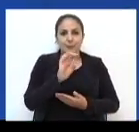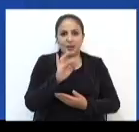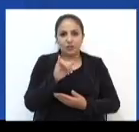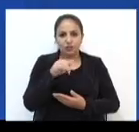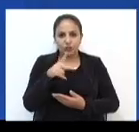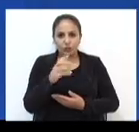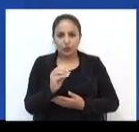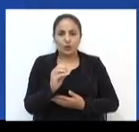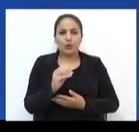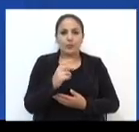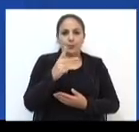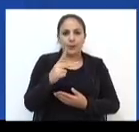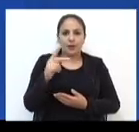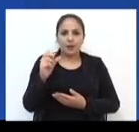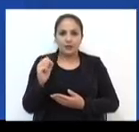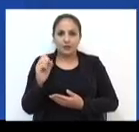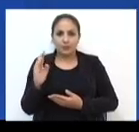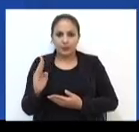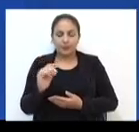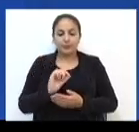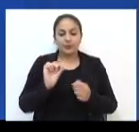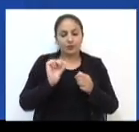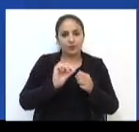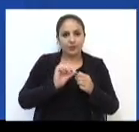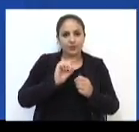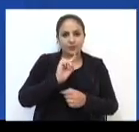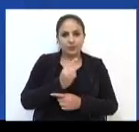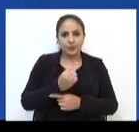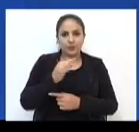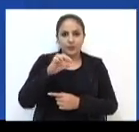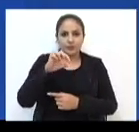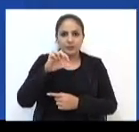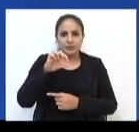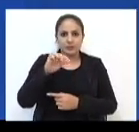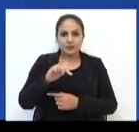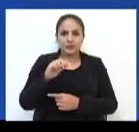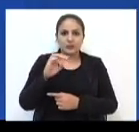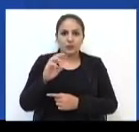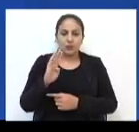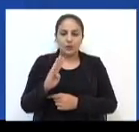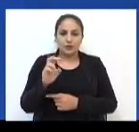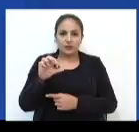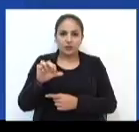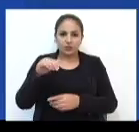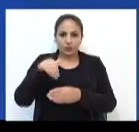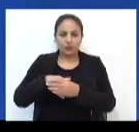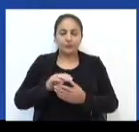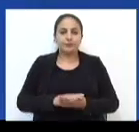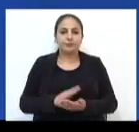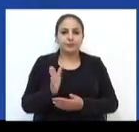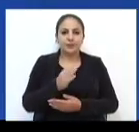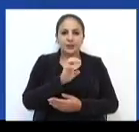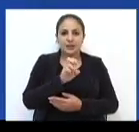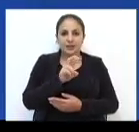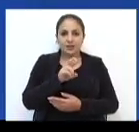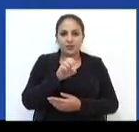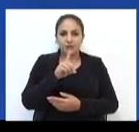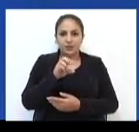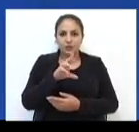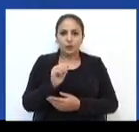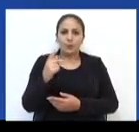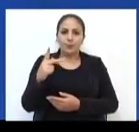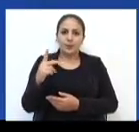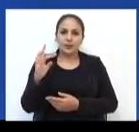Tozon, do PSD, fez 1.749 votos. Evandro Meireles, do